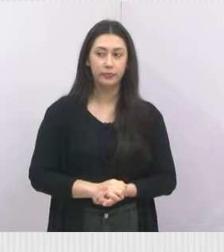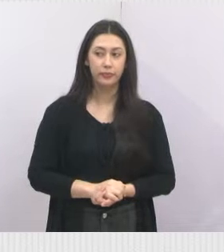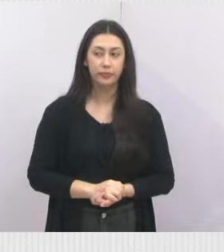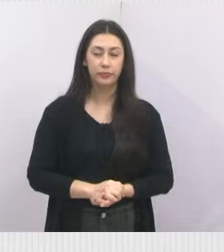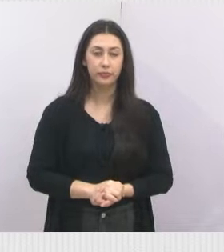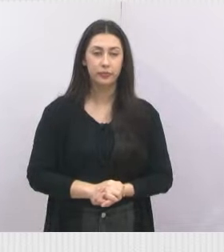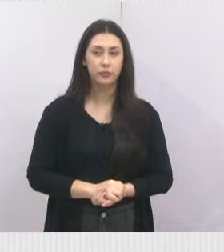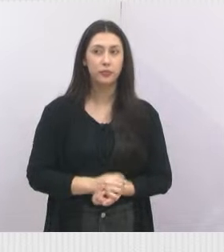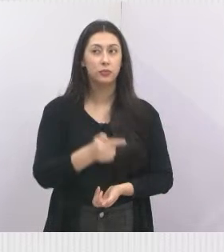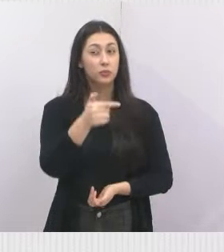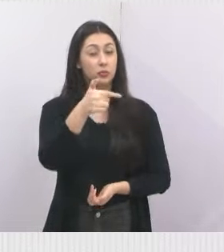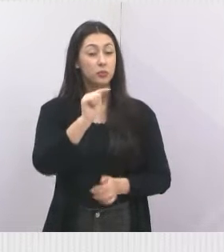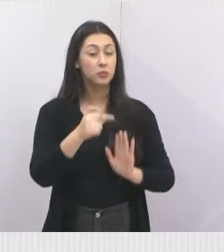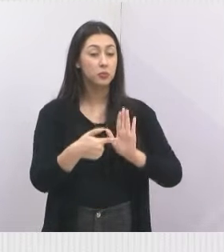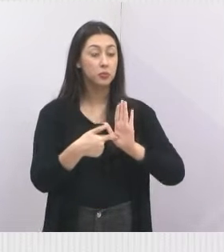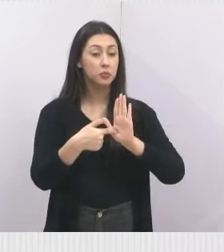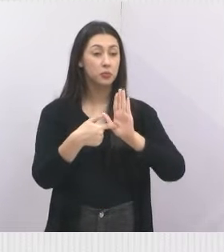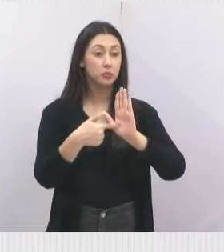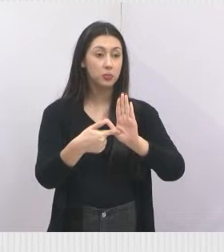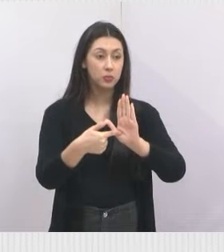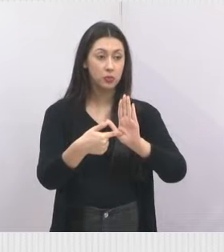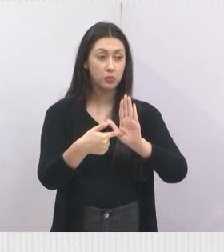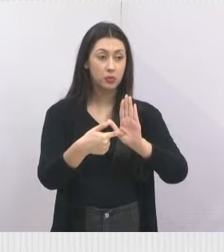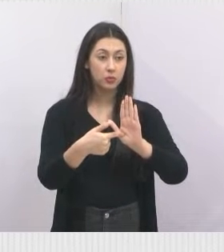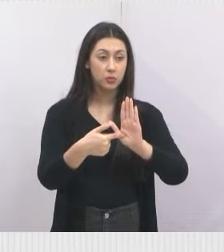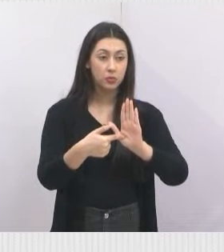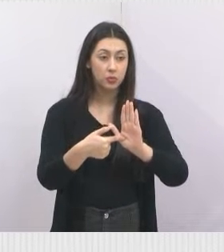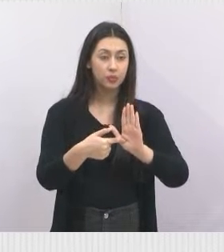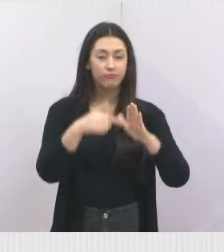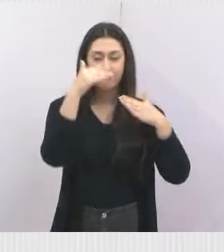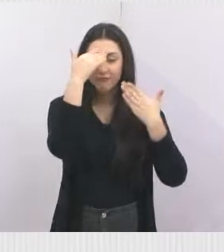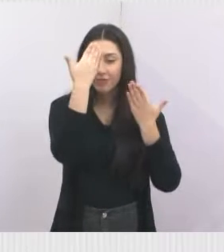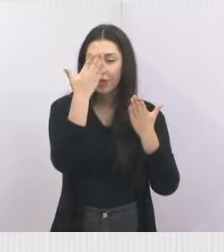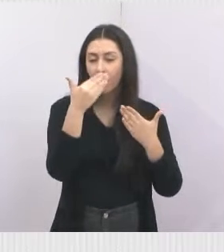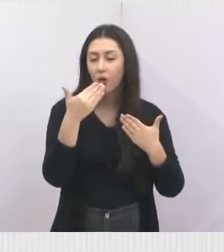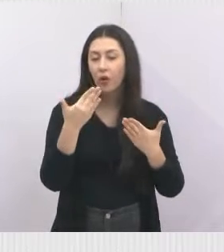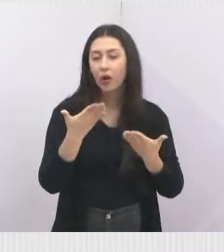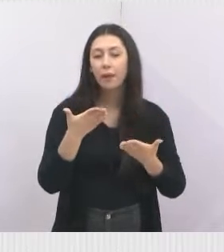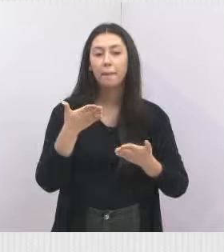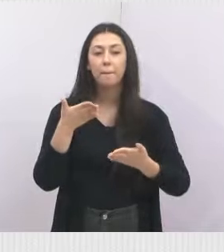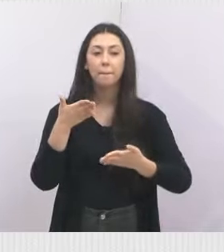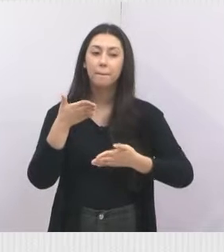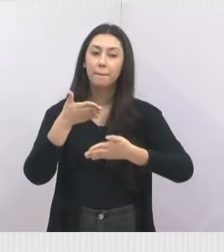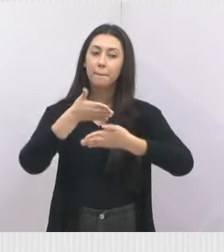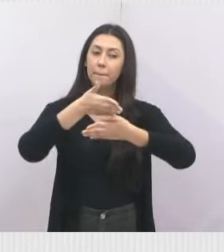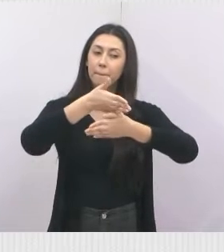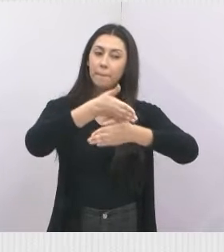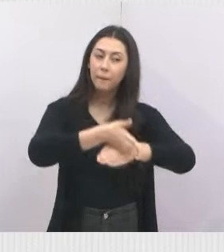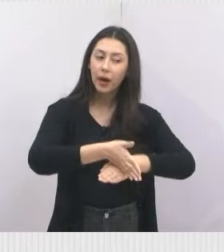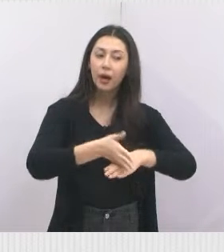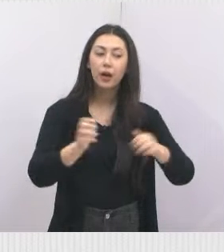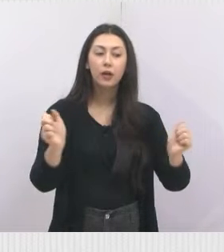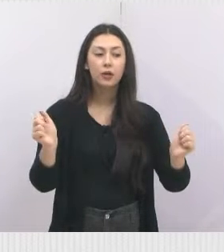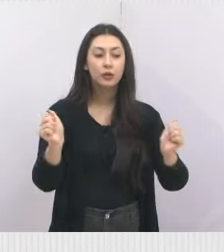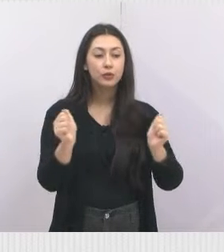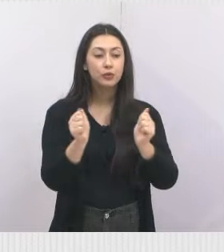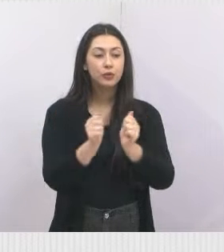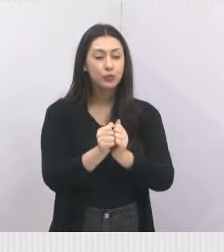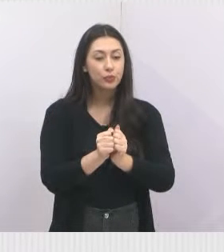Nesse outro slide, nós tivemos a honra de estar juntamente com